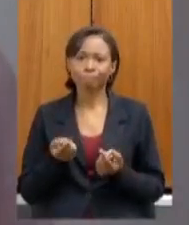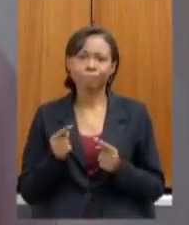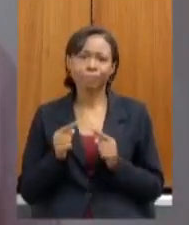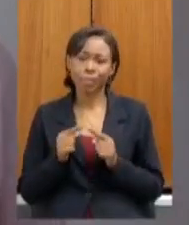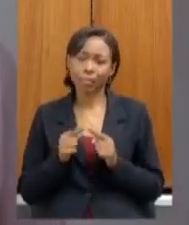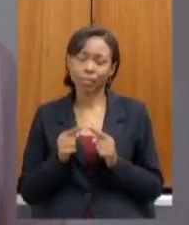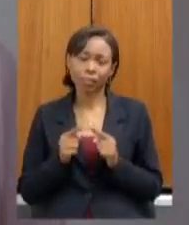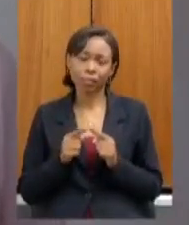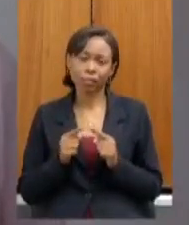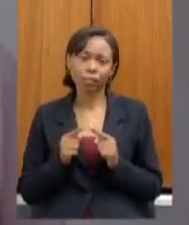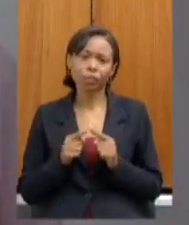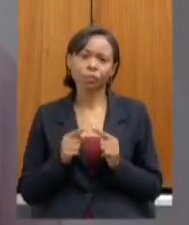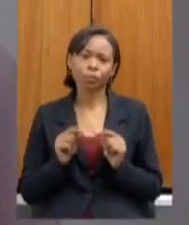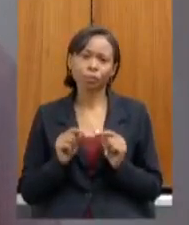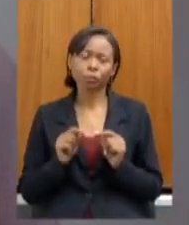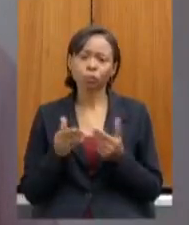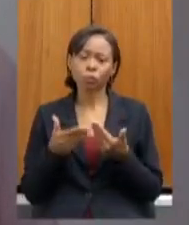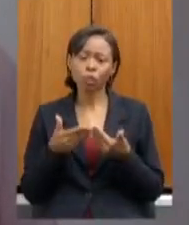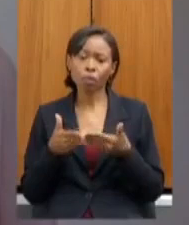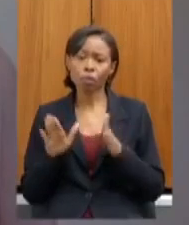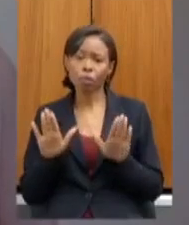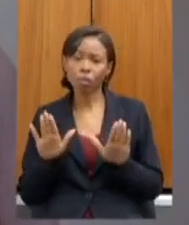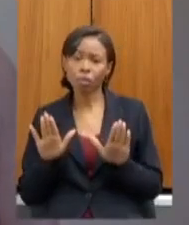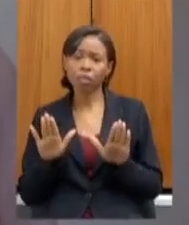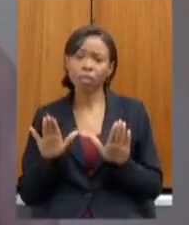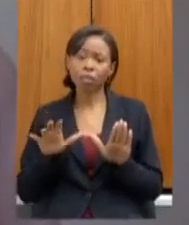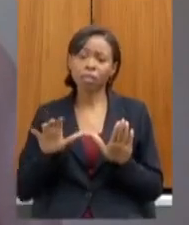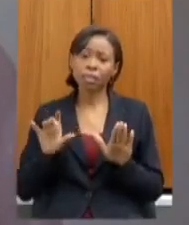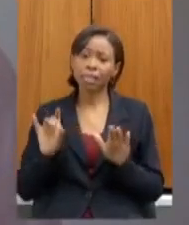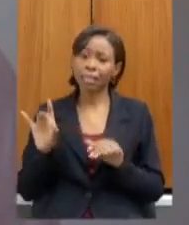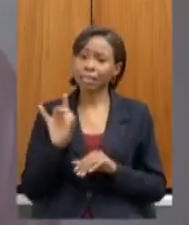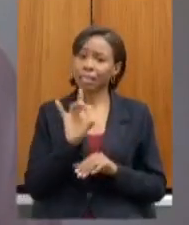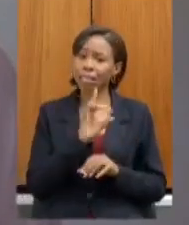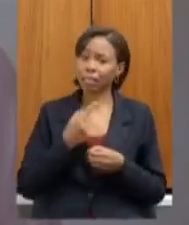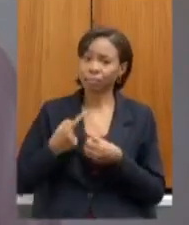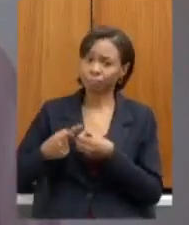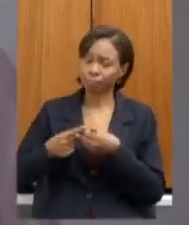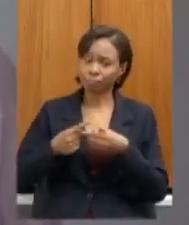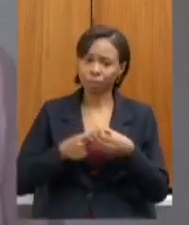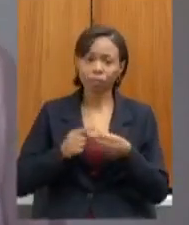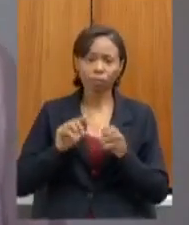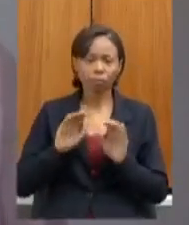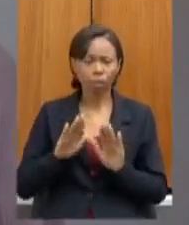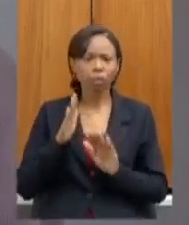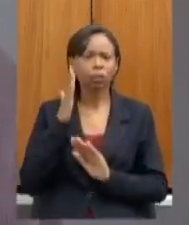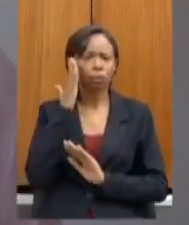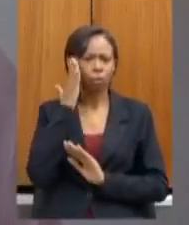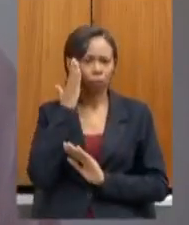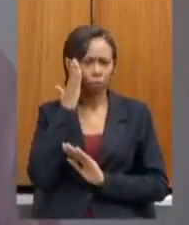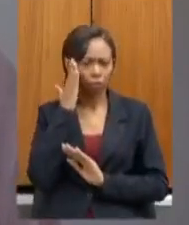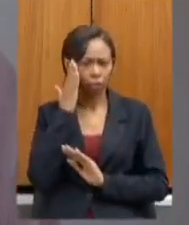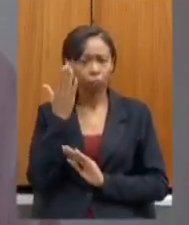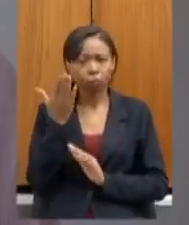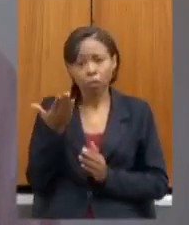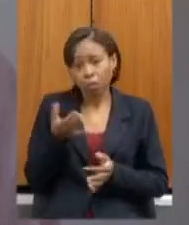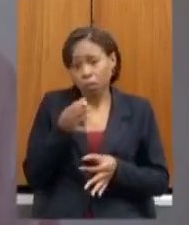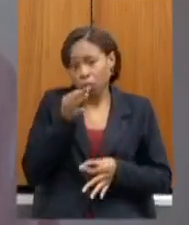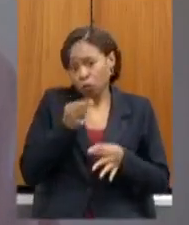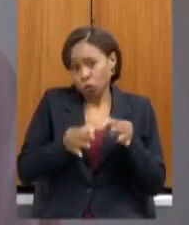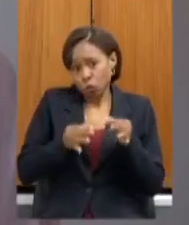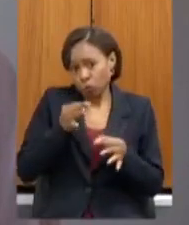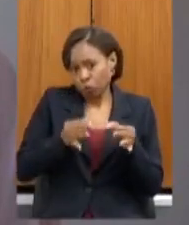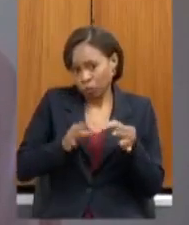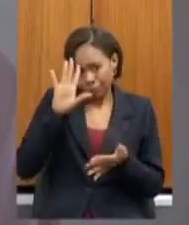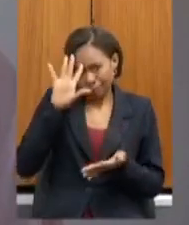dessa abertura com cada um dos municípios mas a gente sabe que decisão judicial não se